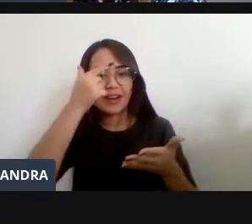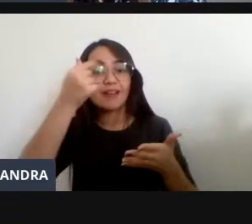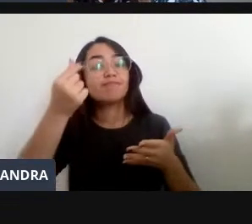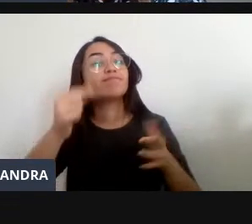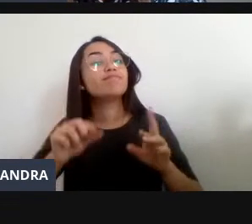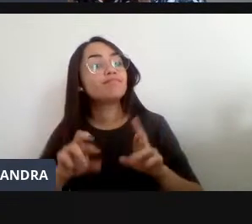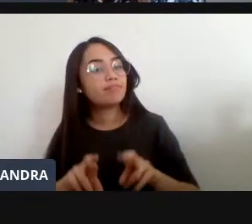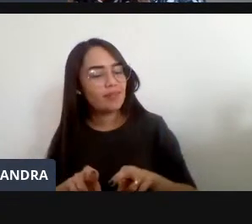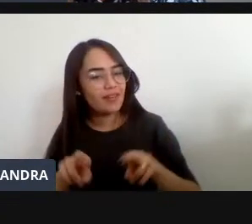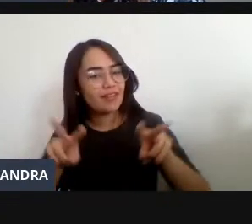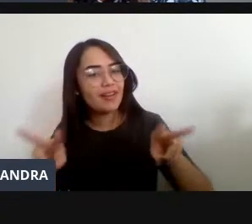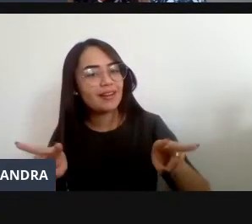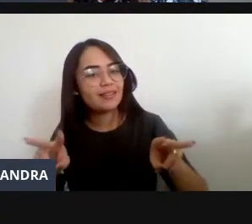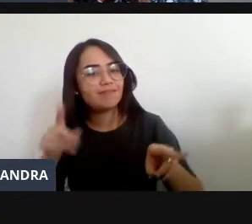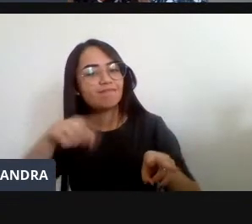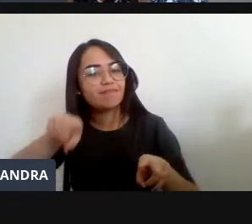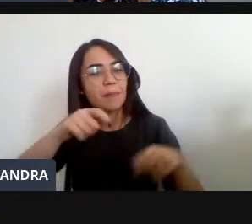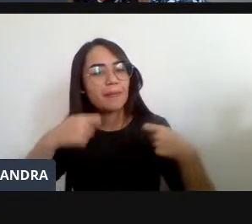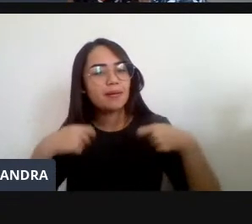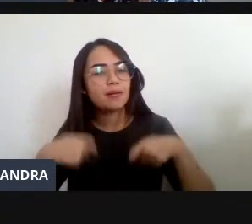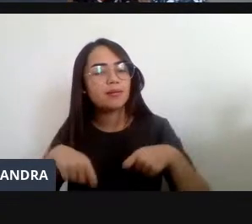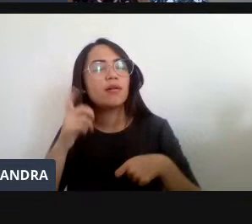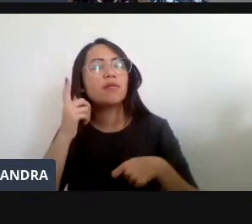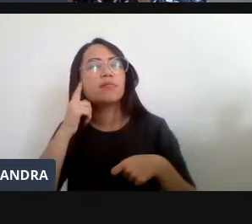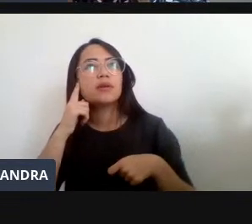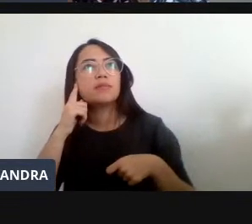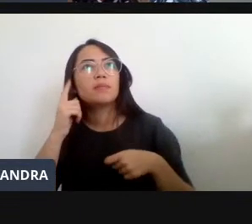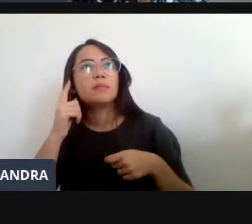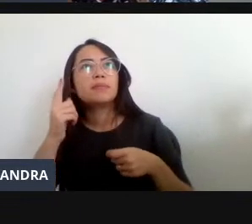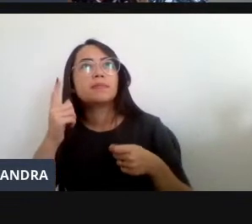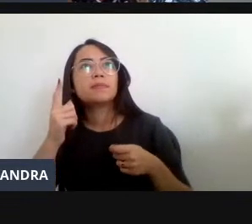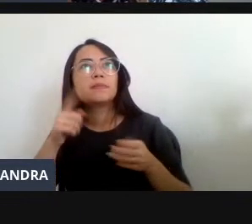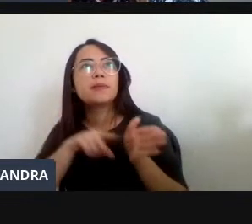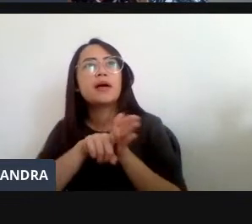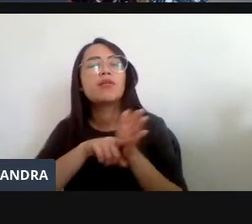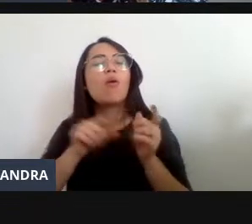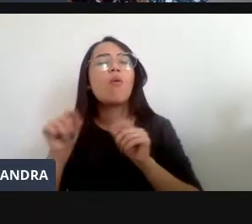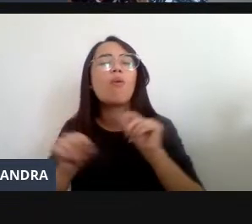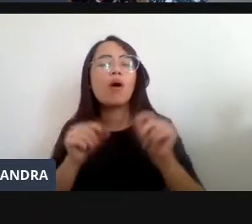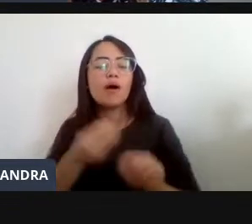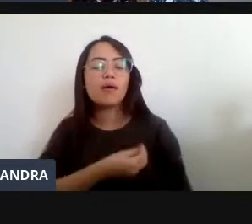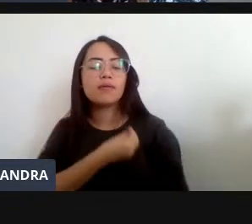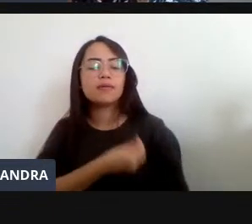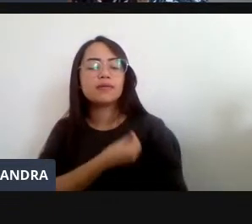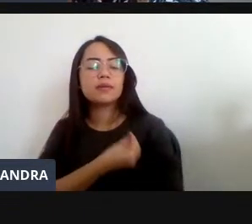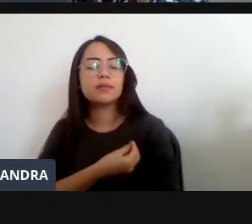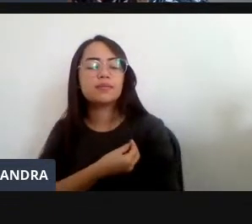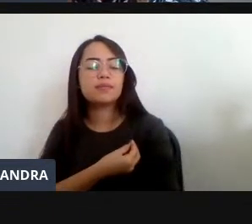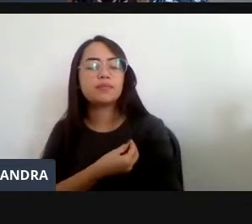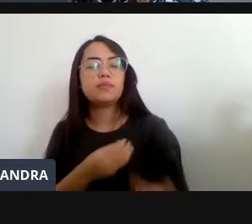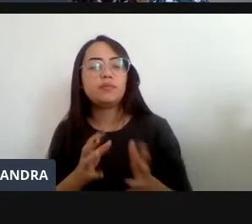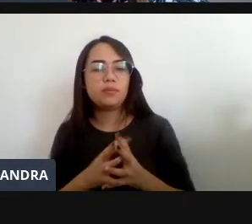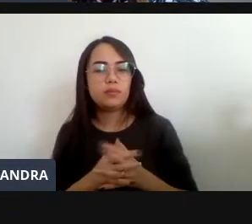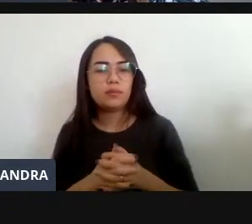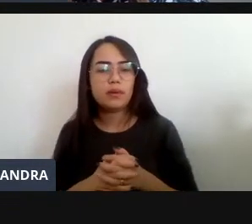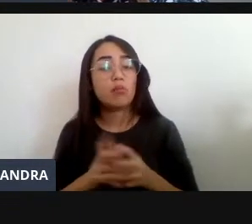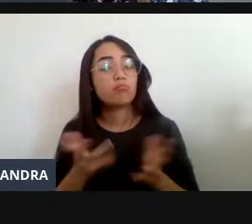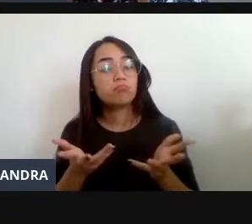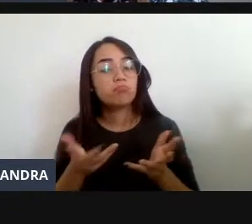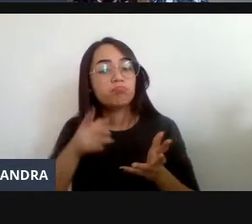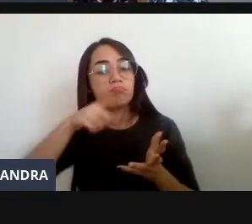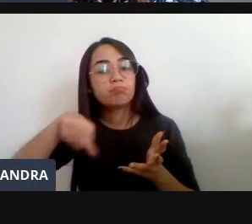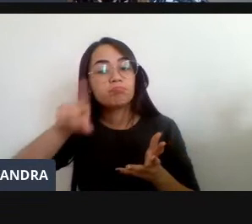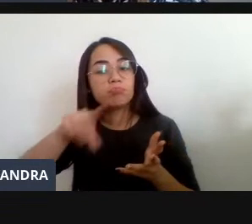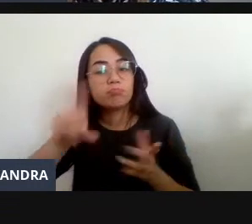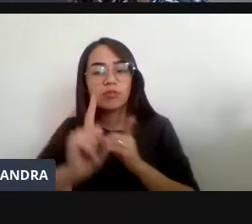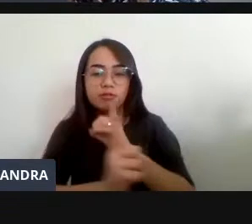E Decidir O Que Vocês Querem Na Vida Eu Só Espero Que Vocês Decidam Pelo Caminho Da Ciência Pelo Caminho Do Bem Espero Que Aqui Vocês